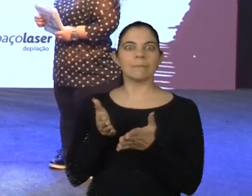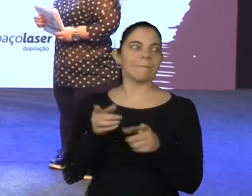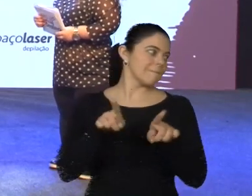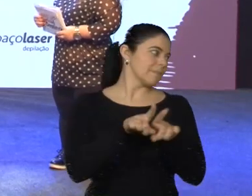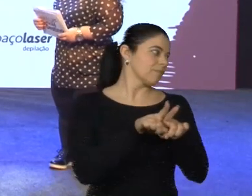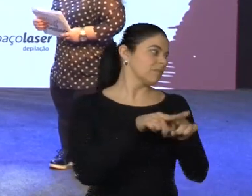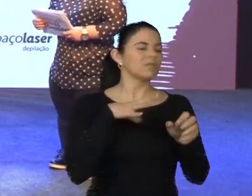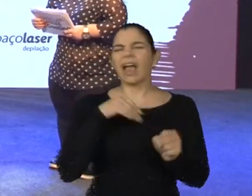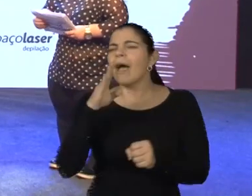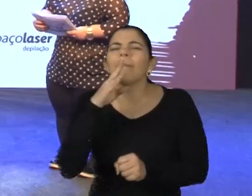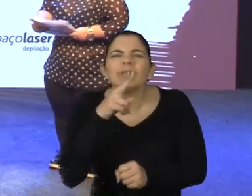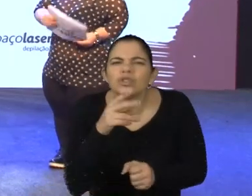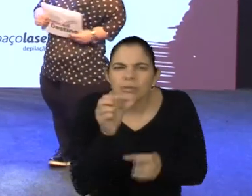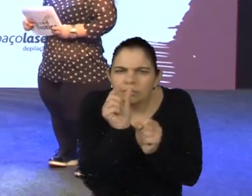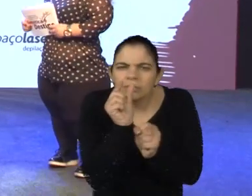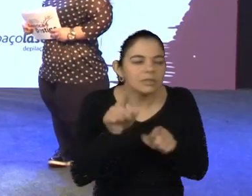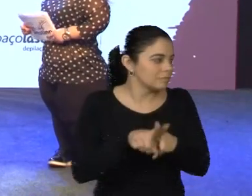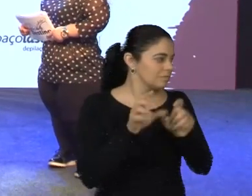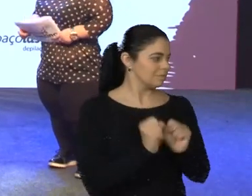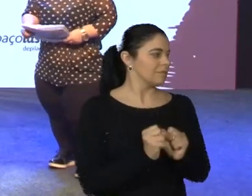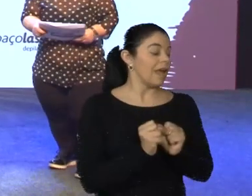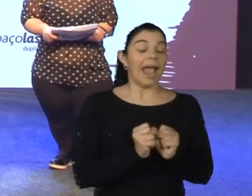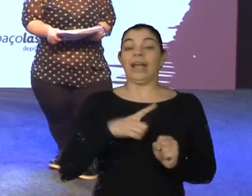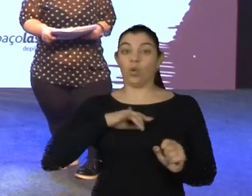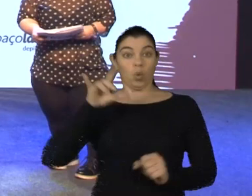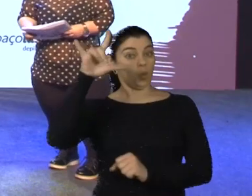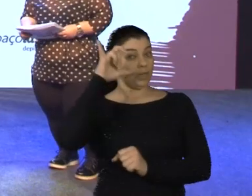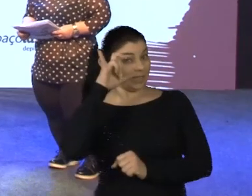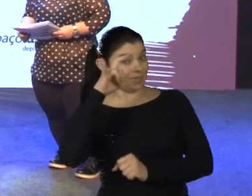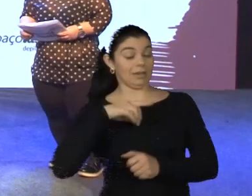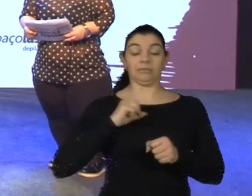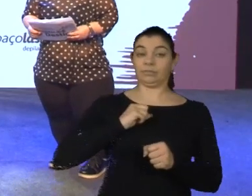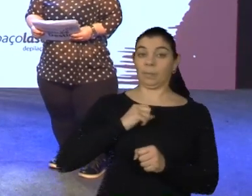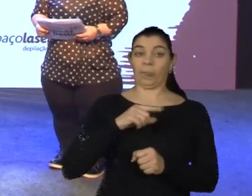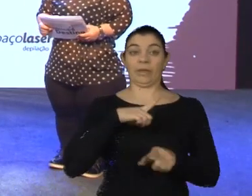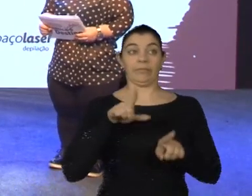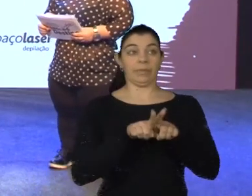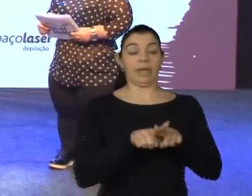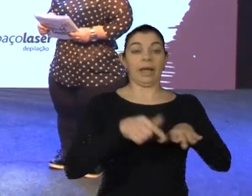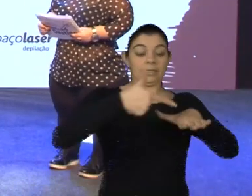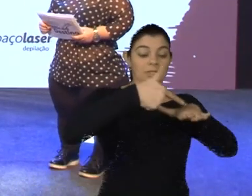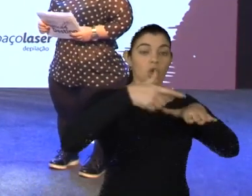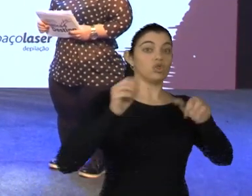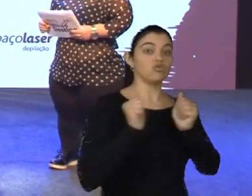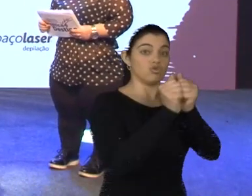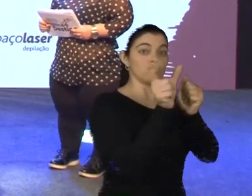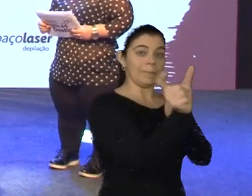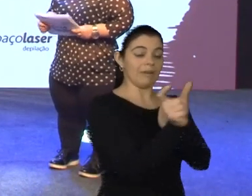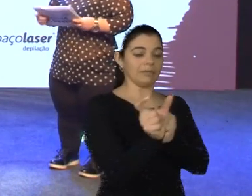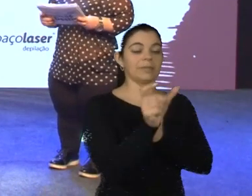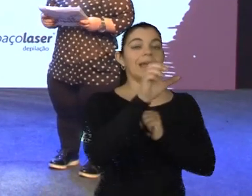comercial aqui, rapidinho? Claro, por favor. Sigam no Instagram, Espaço Laser, arroba Espaço, Spacolaser, tudo junto, ou arroba